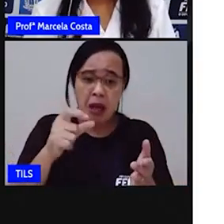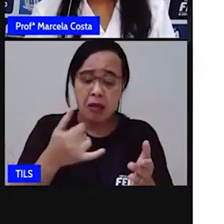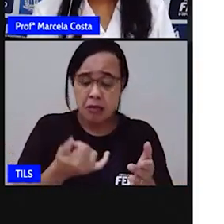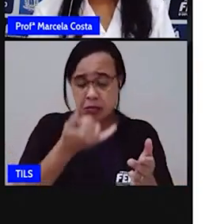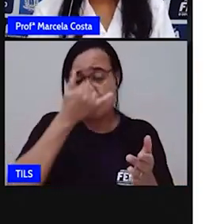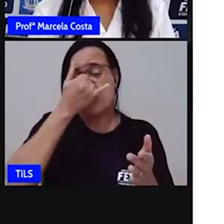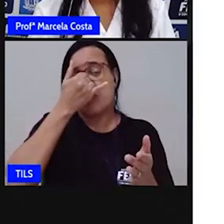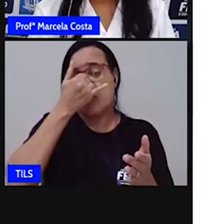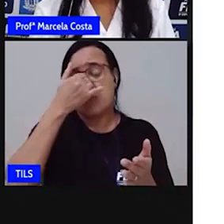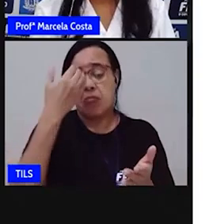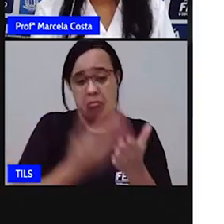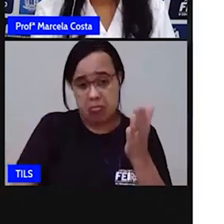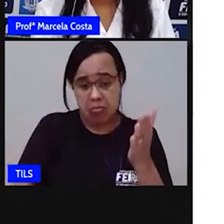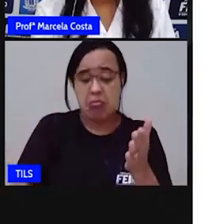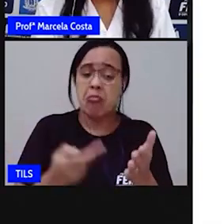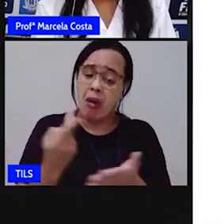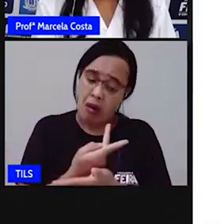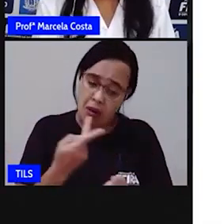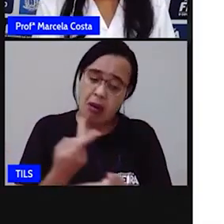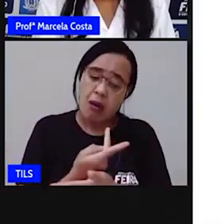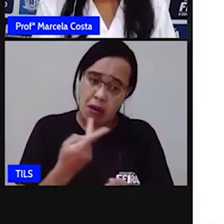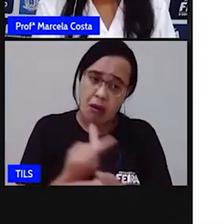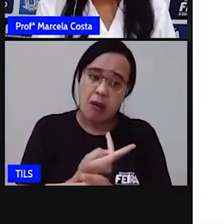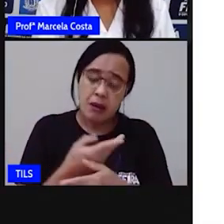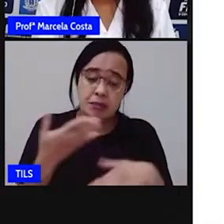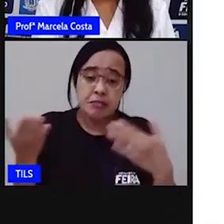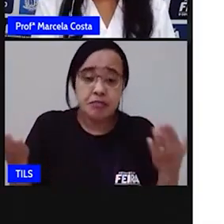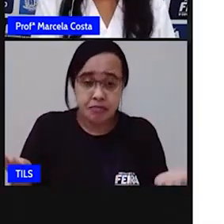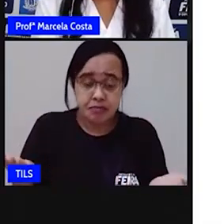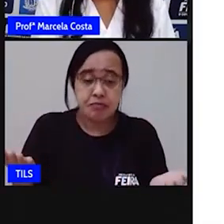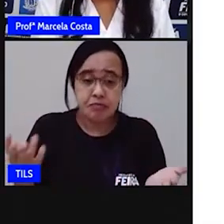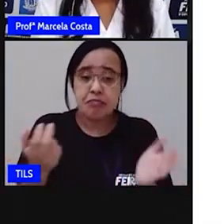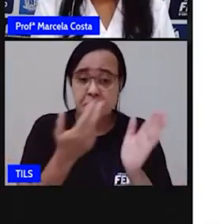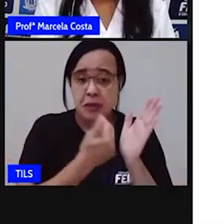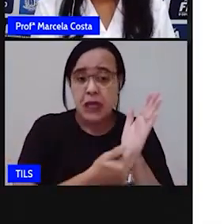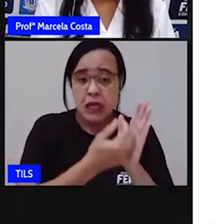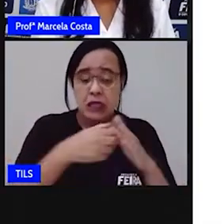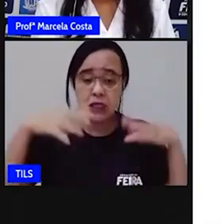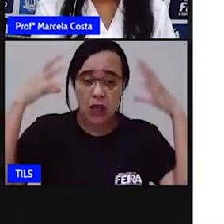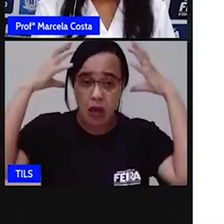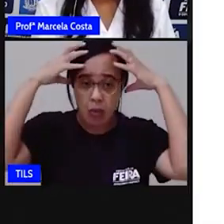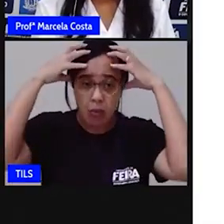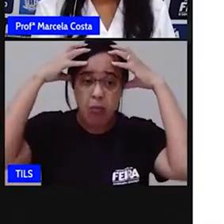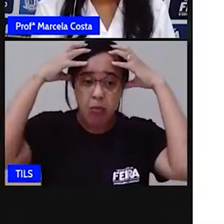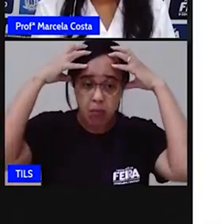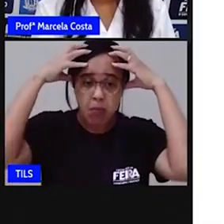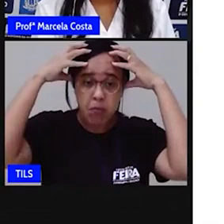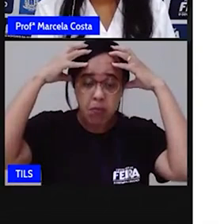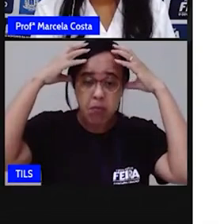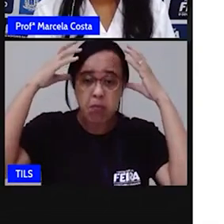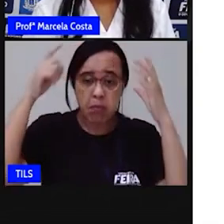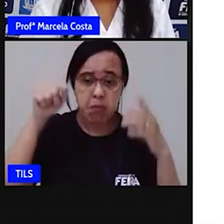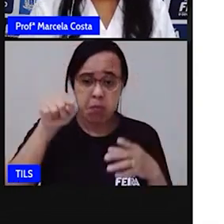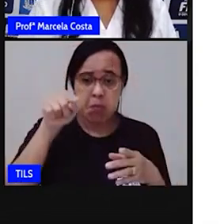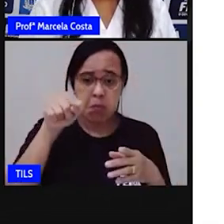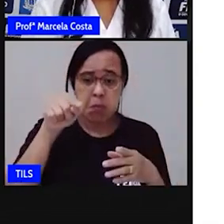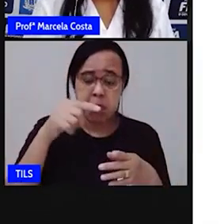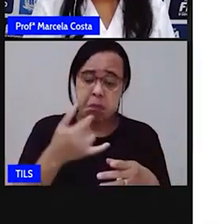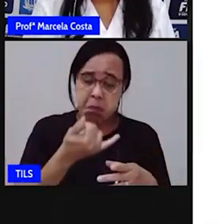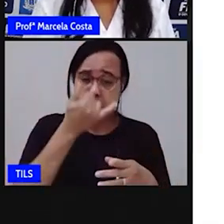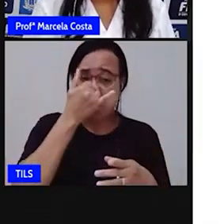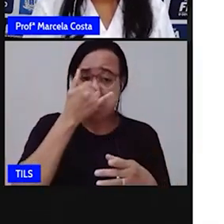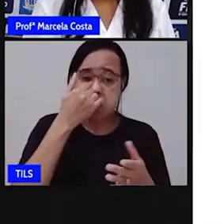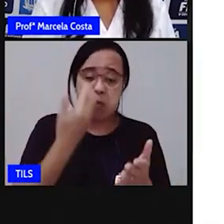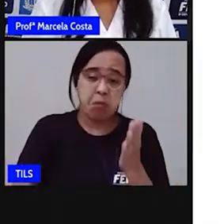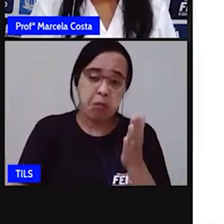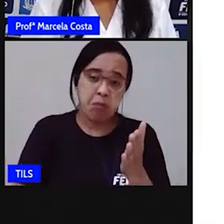errou. Então, eu vou desenhar uma parte do corpo aqui desse bonequinho na forca. Ó.